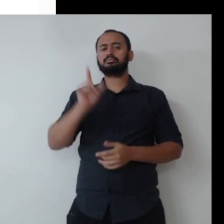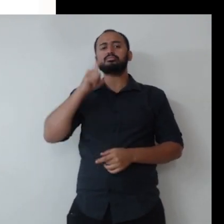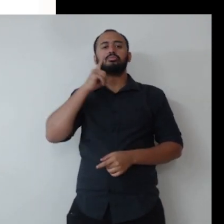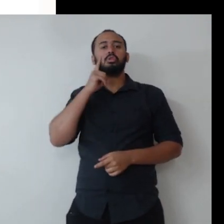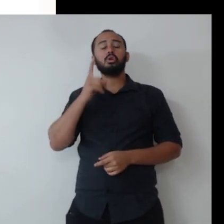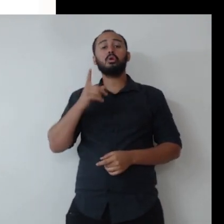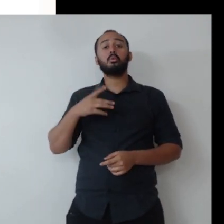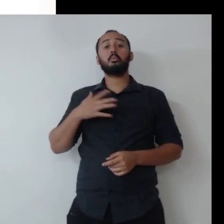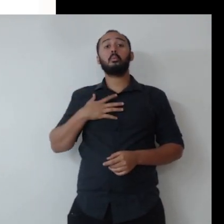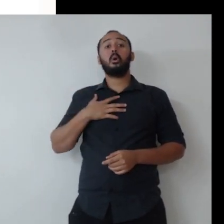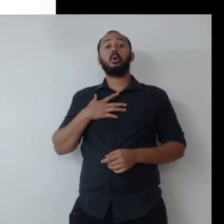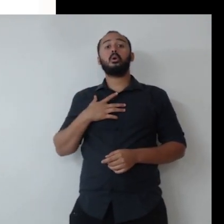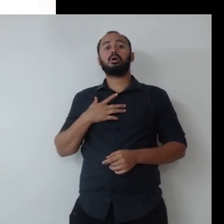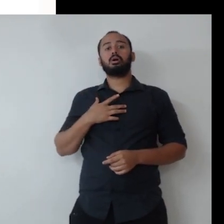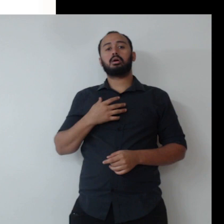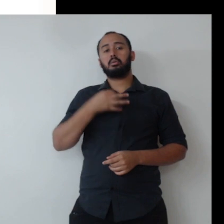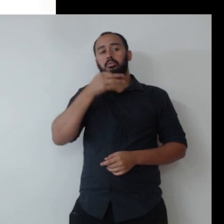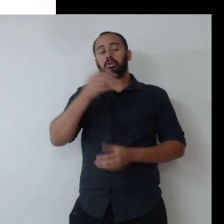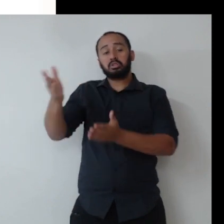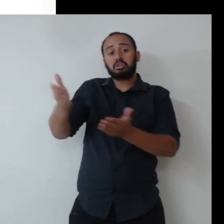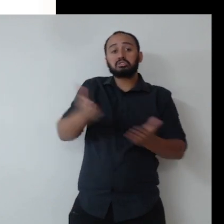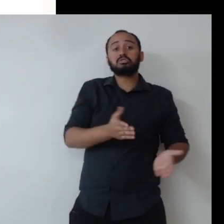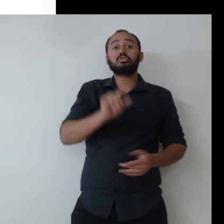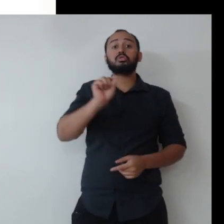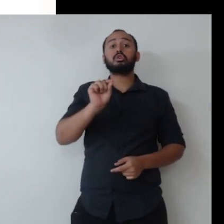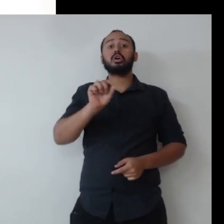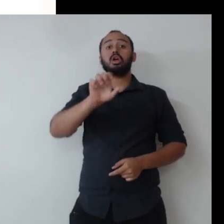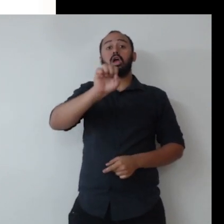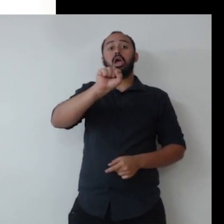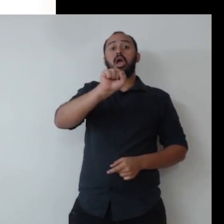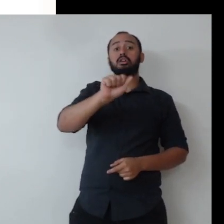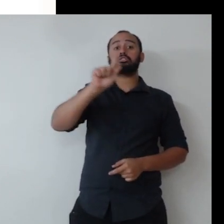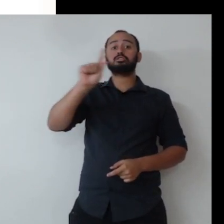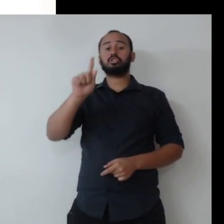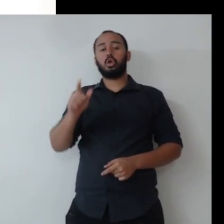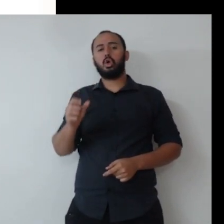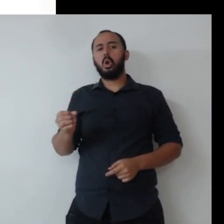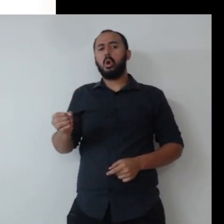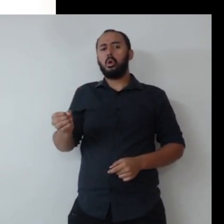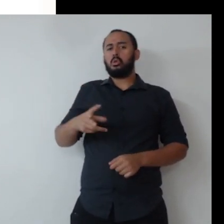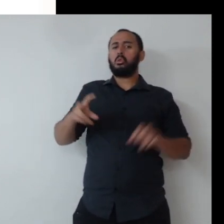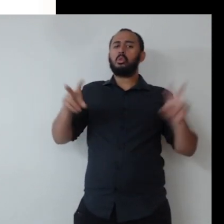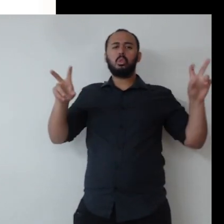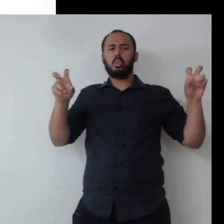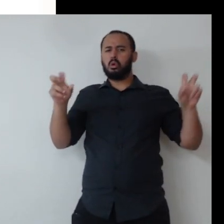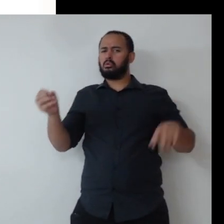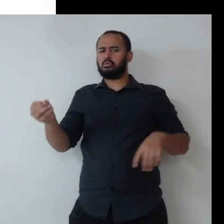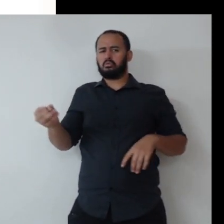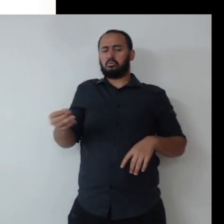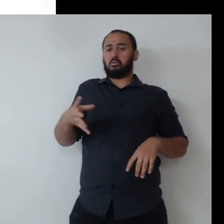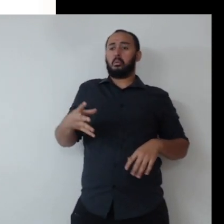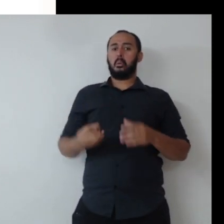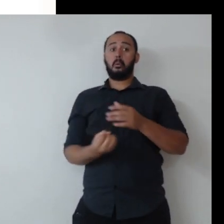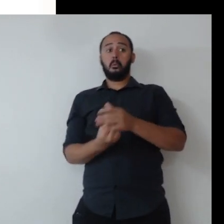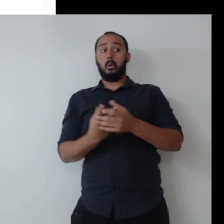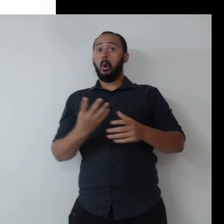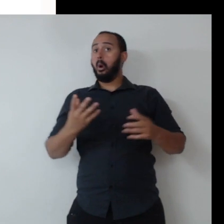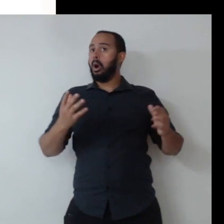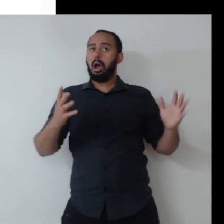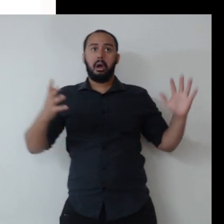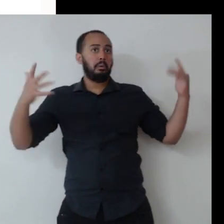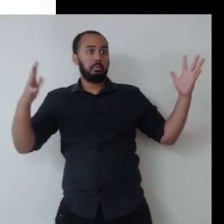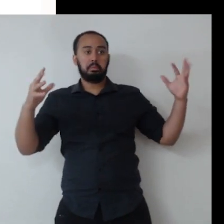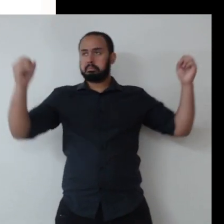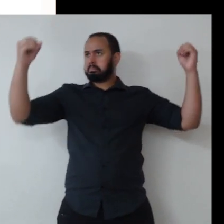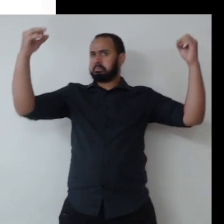objetivo, trazer para vocês que o ESG não é um novo conceito no sentido ó, chegamos com um novo conceito,